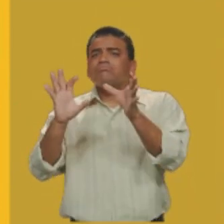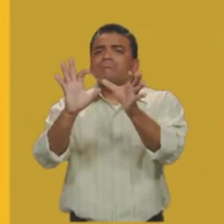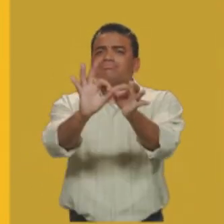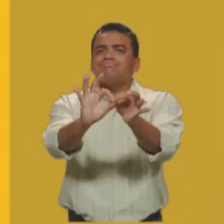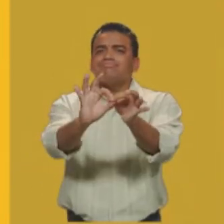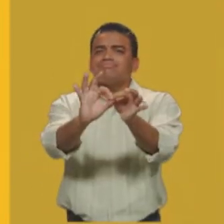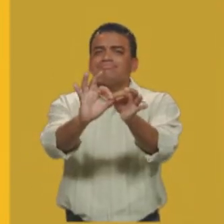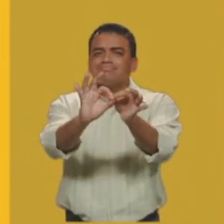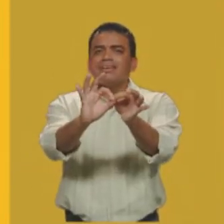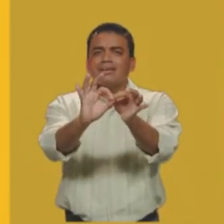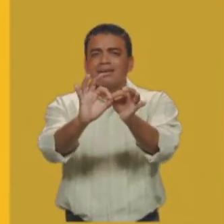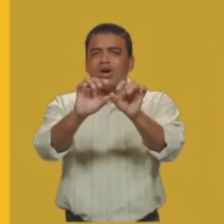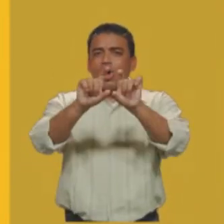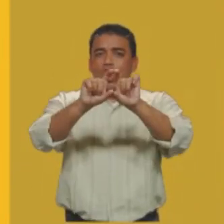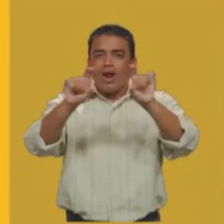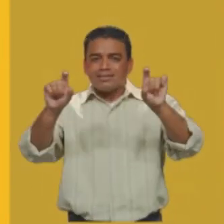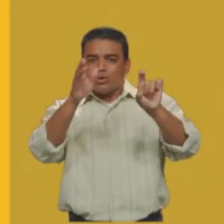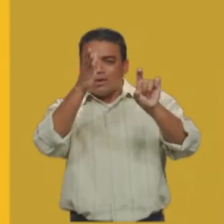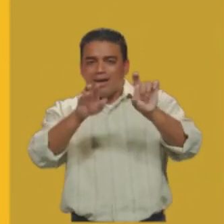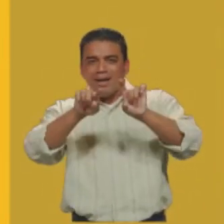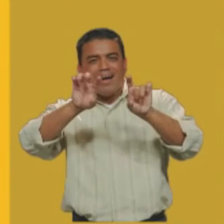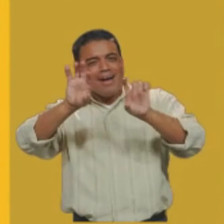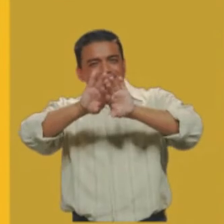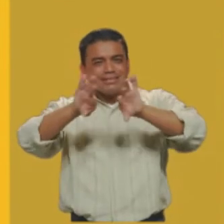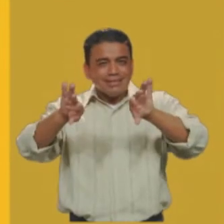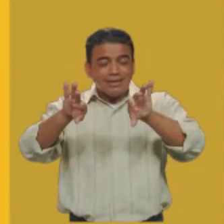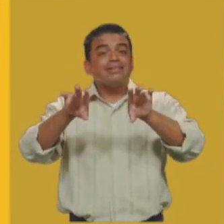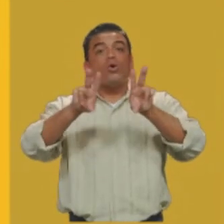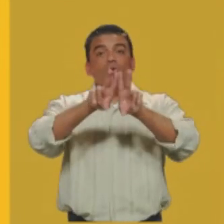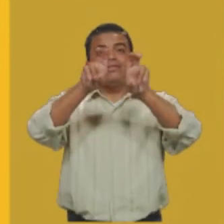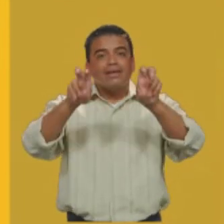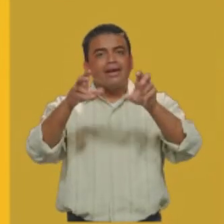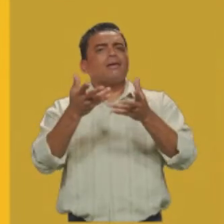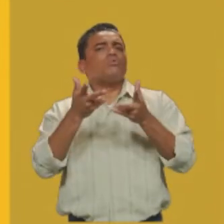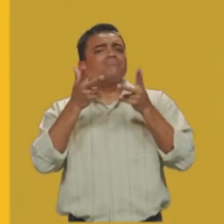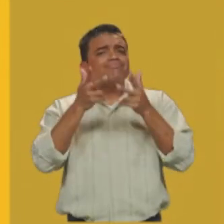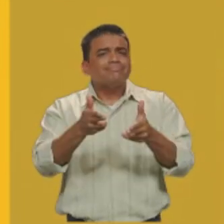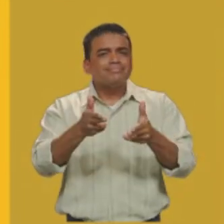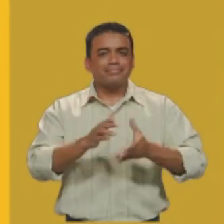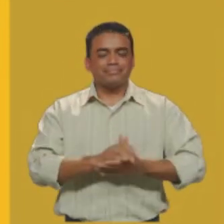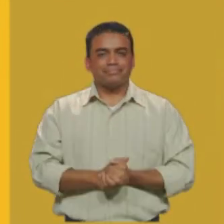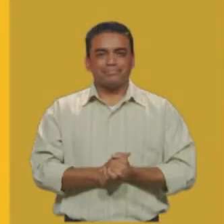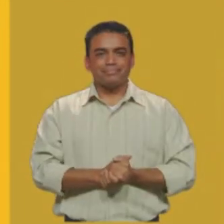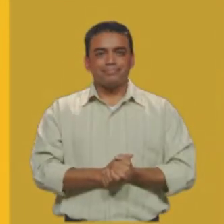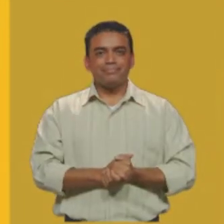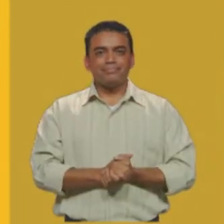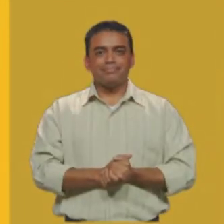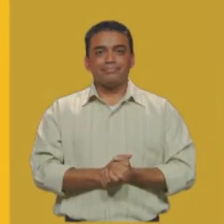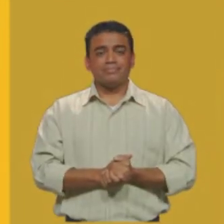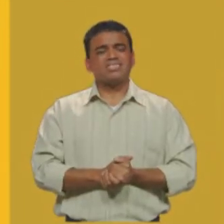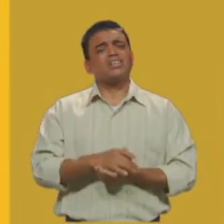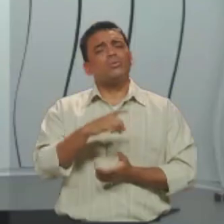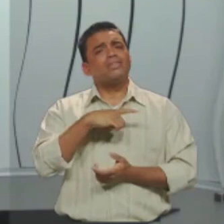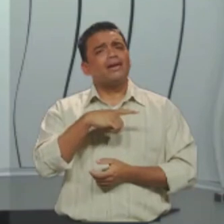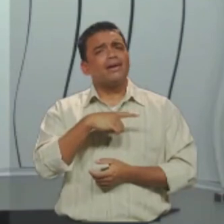aí entre as orações ou entre os termos de mesma função. Então, eu